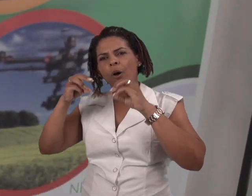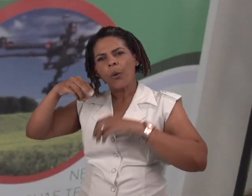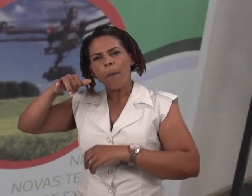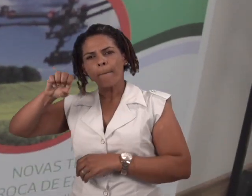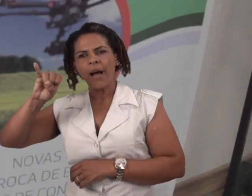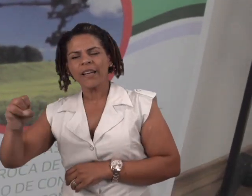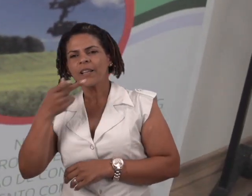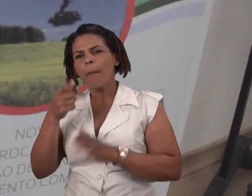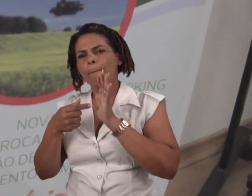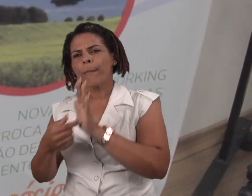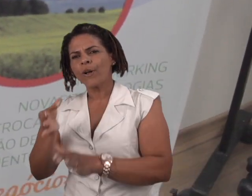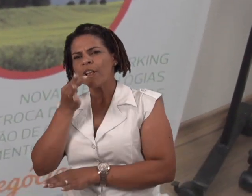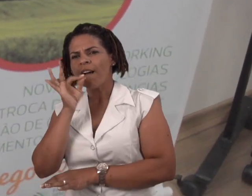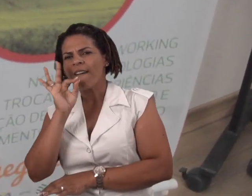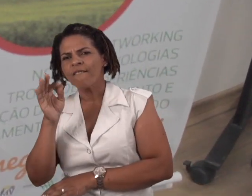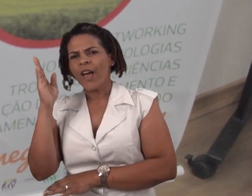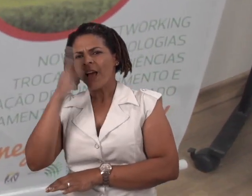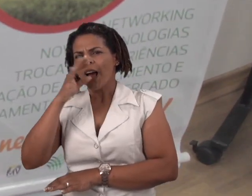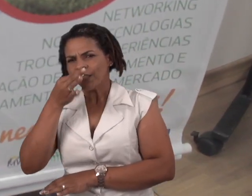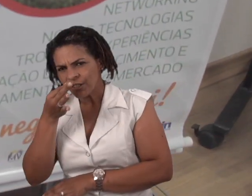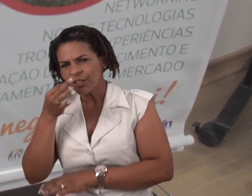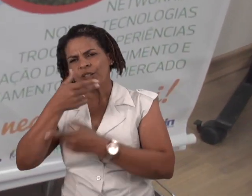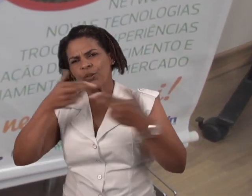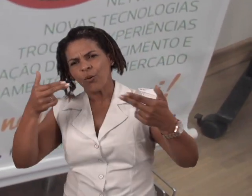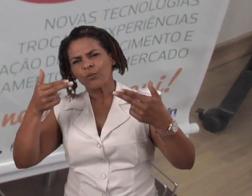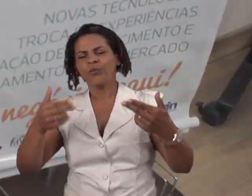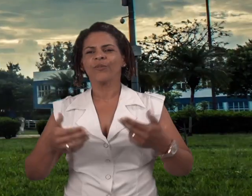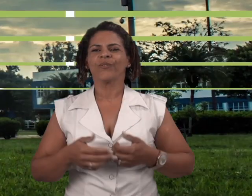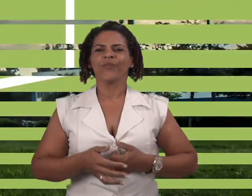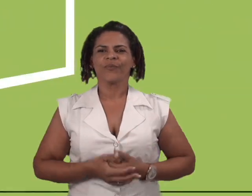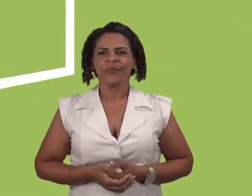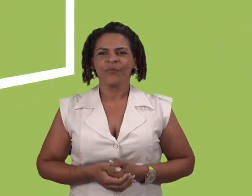dedicados à fruticultura, café, pimenta, entre outros.